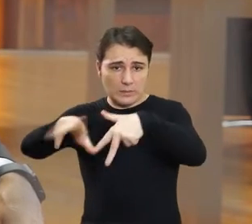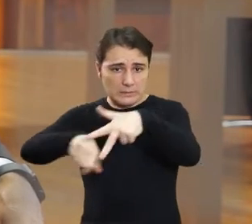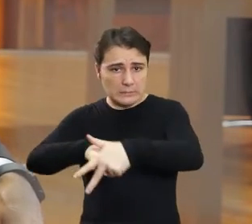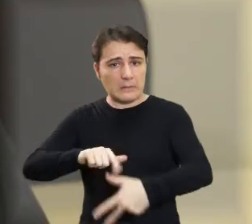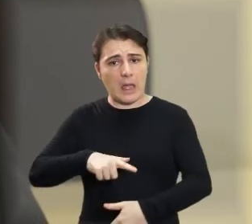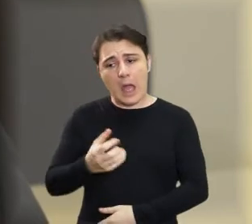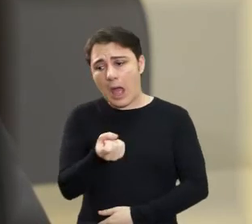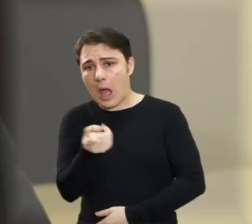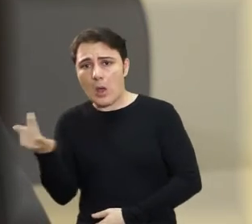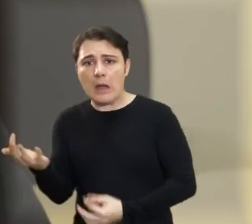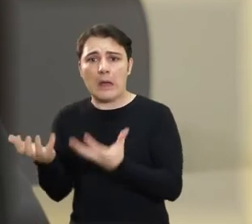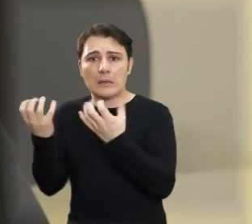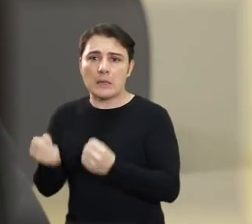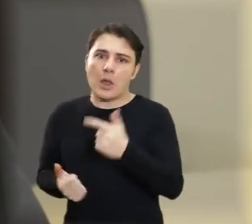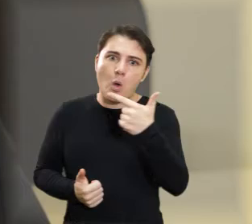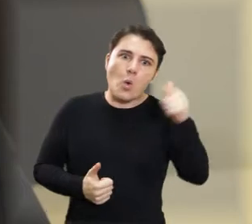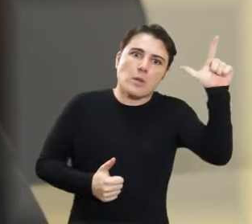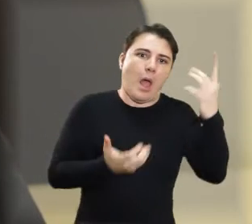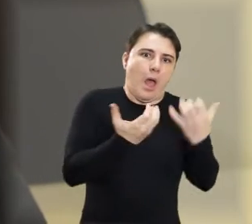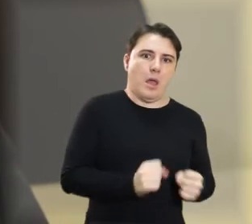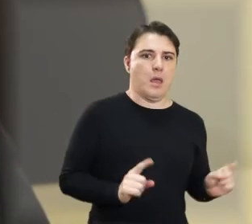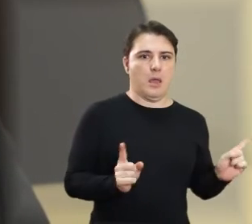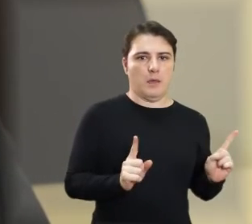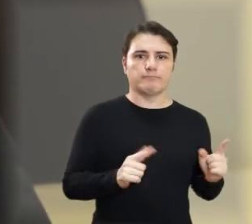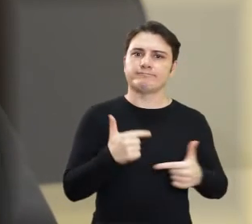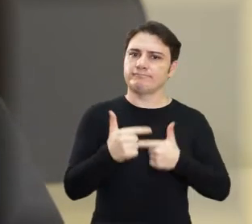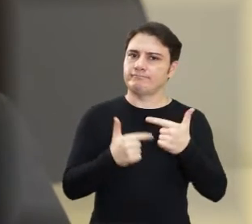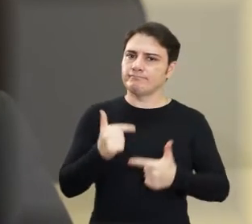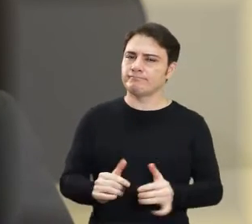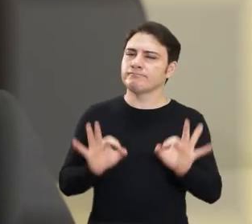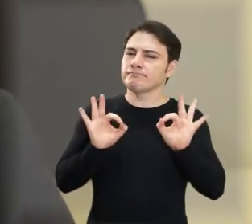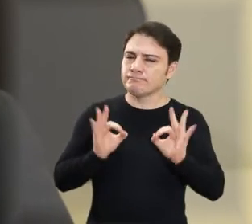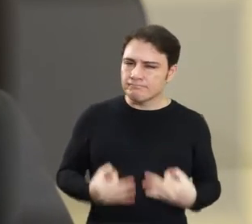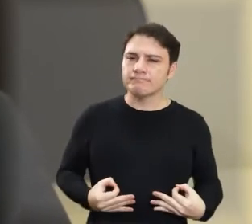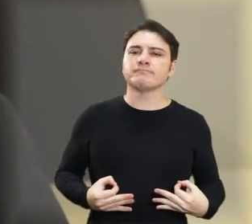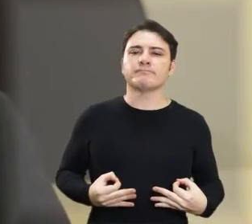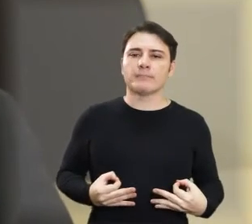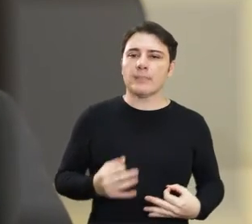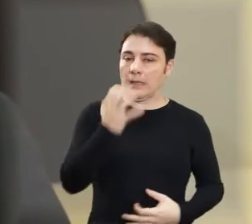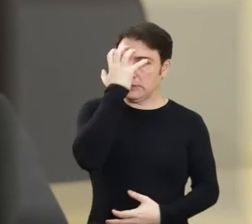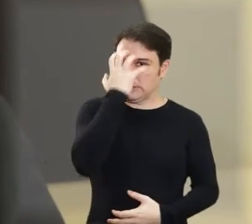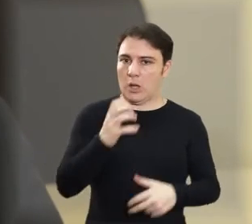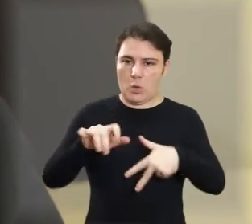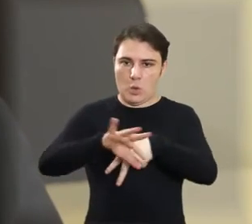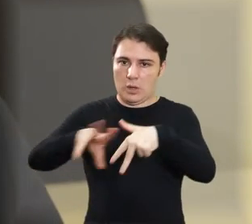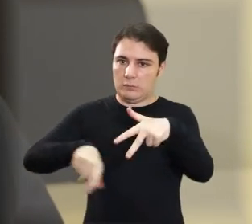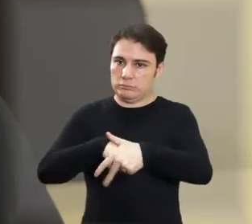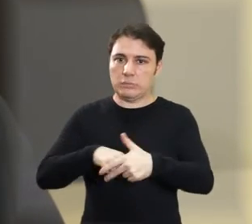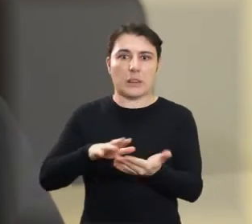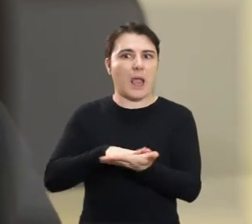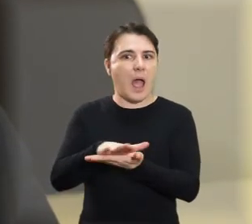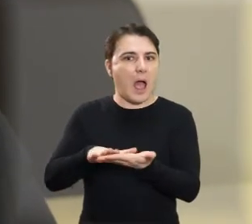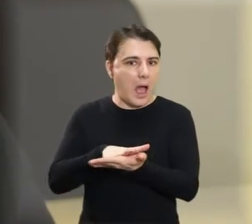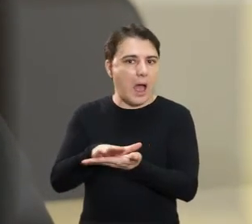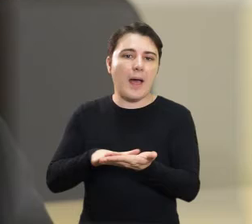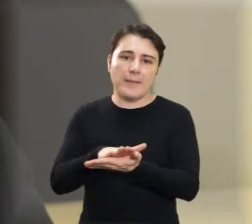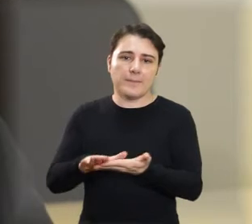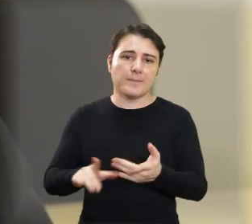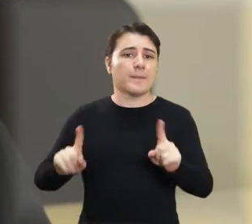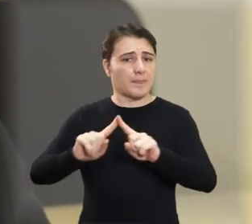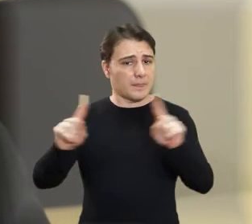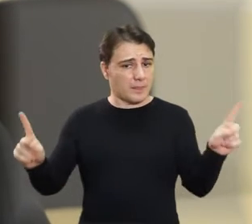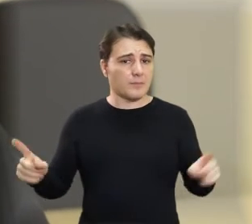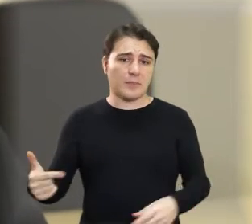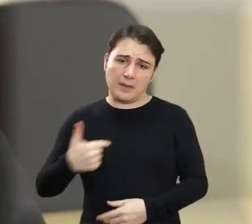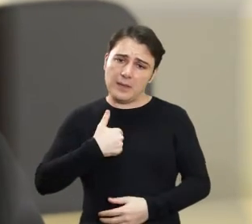onde existe corrupção. Existem aqueles, sim, que se corrompem. Mas também existem aqueles que até hoje estão firmes